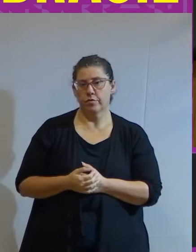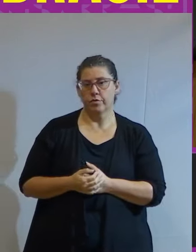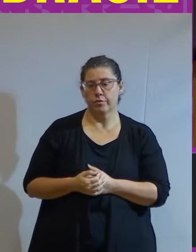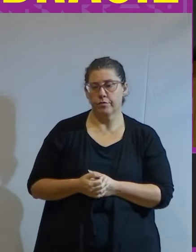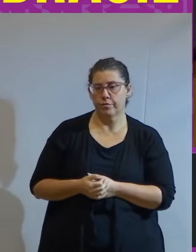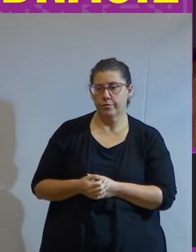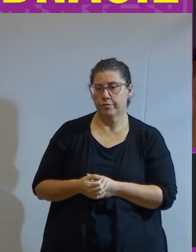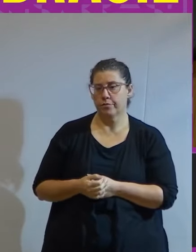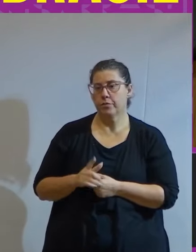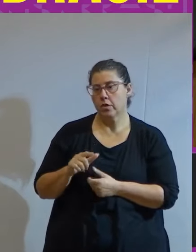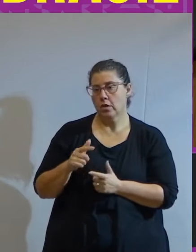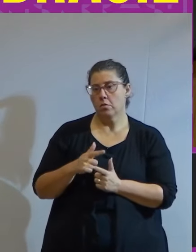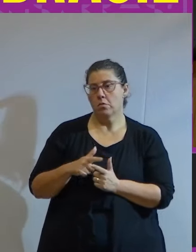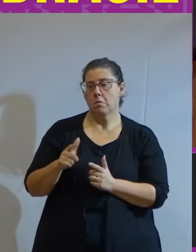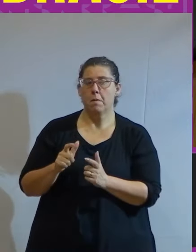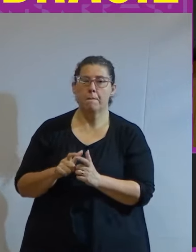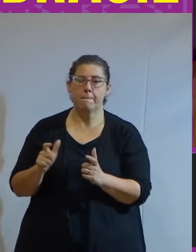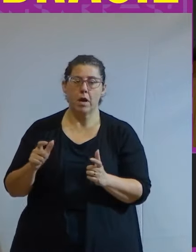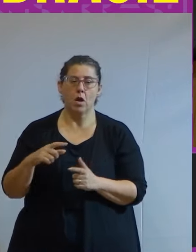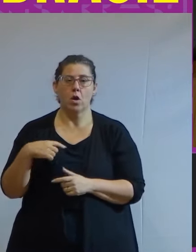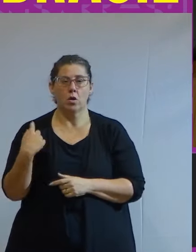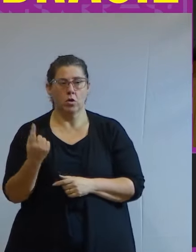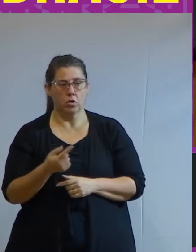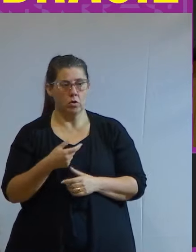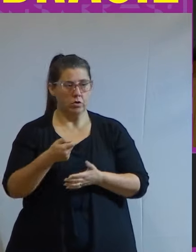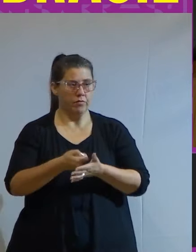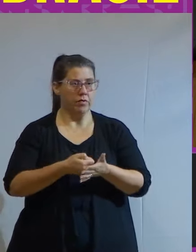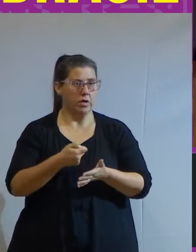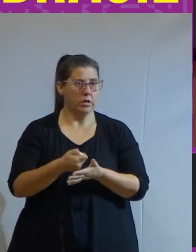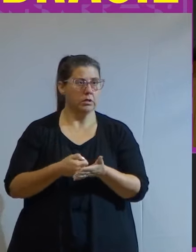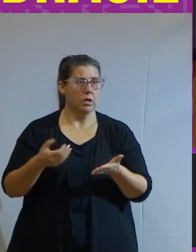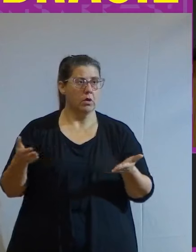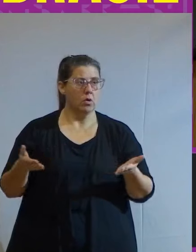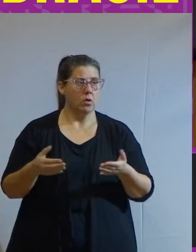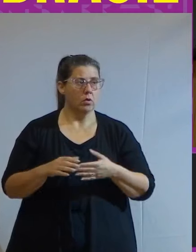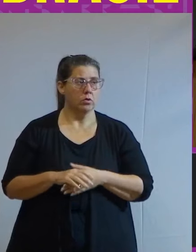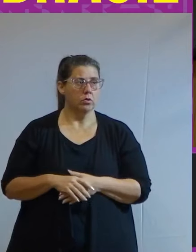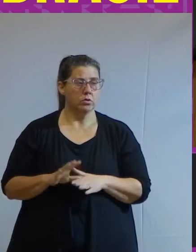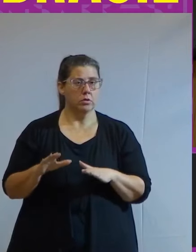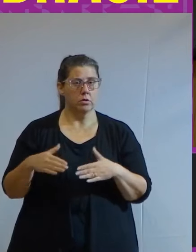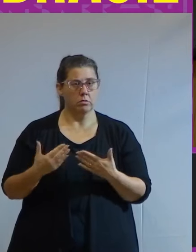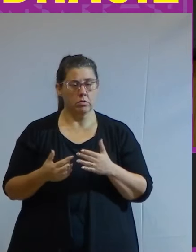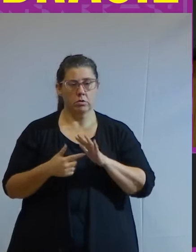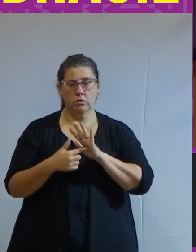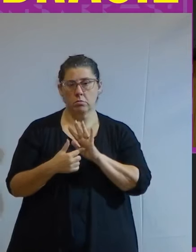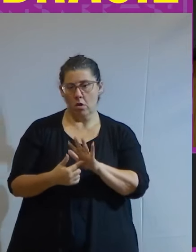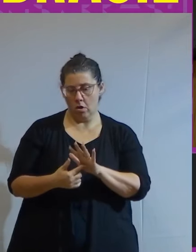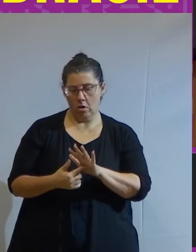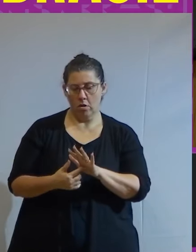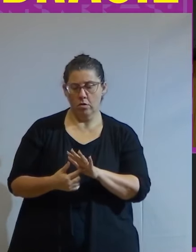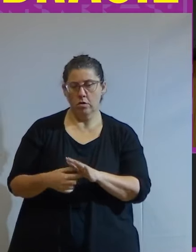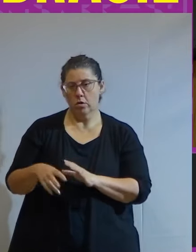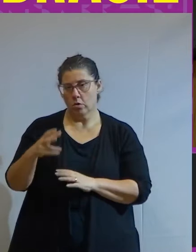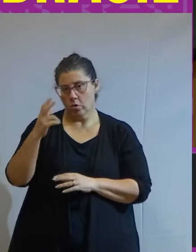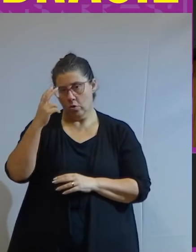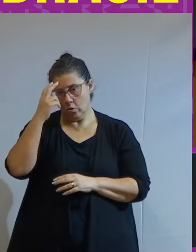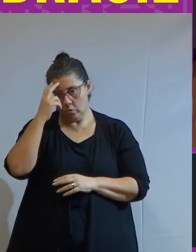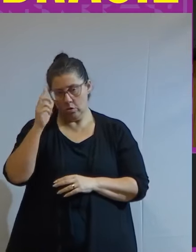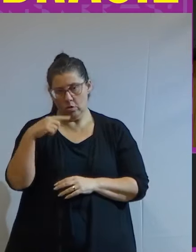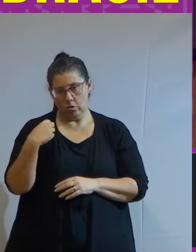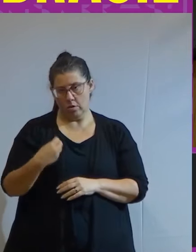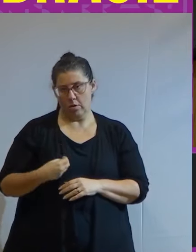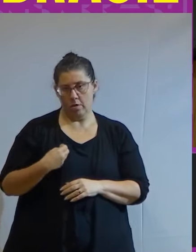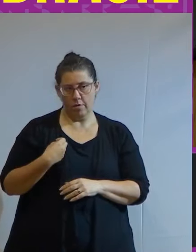o problema maior que a gente enfrenta hoje então quando a gente põe essa situação conjuntural na qual a gente vive